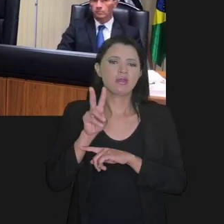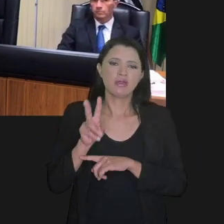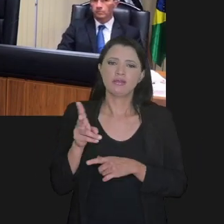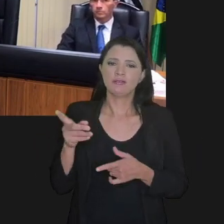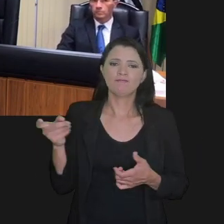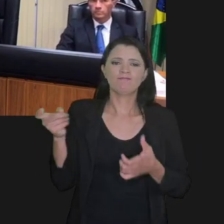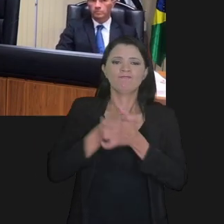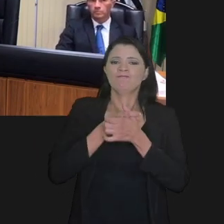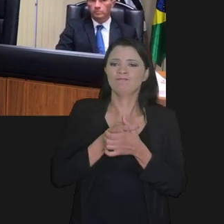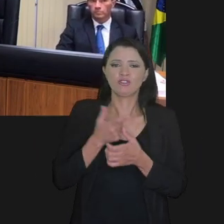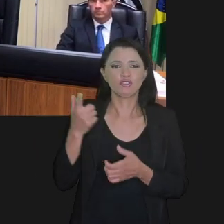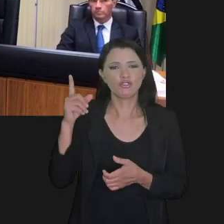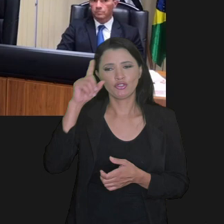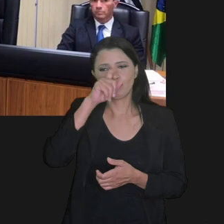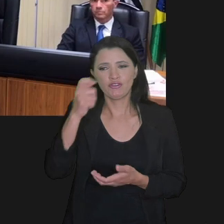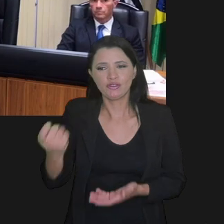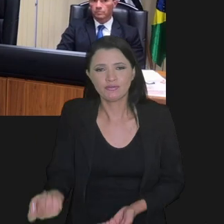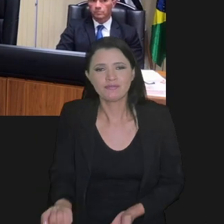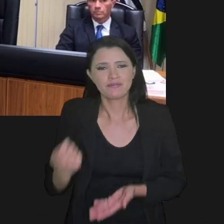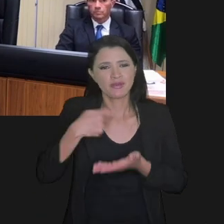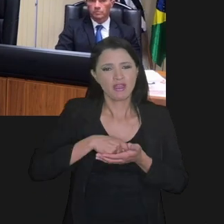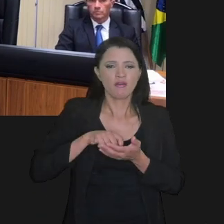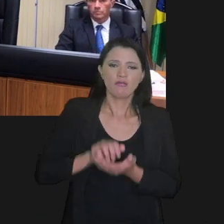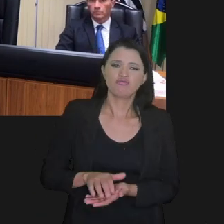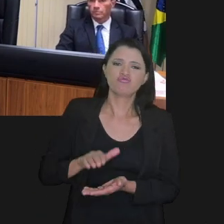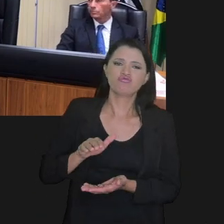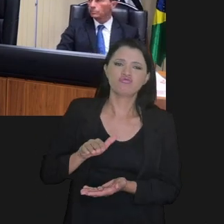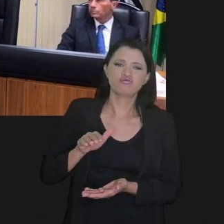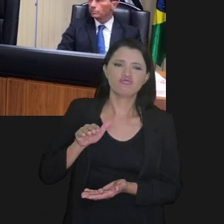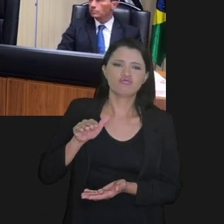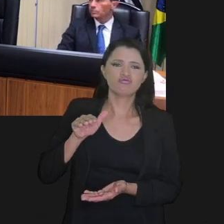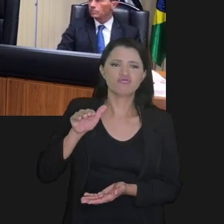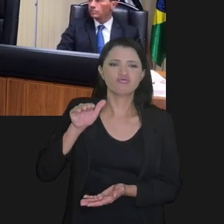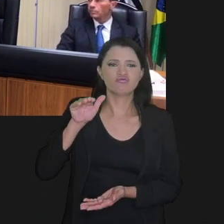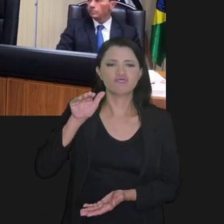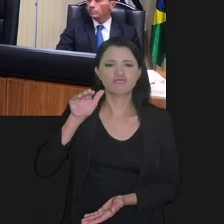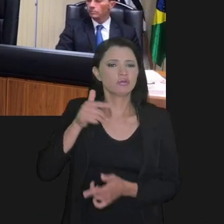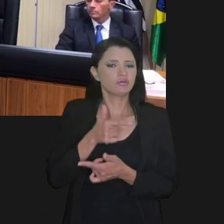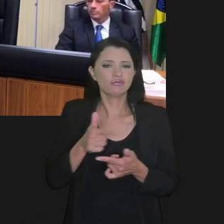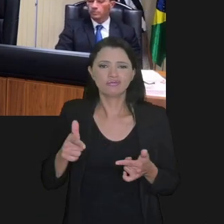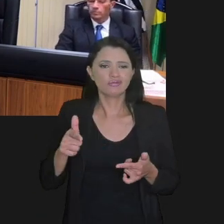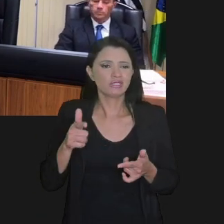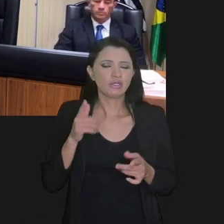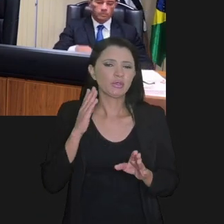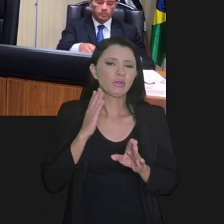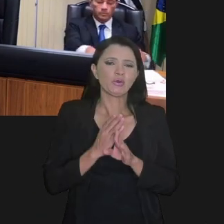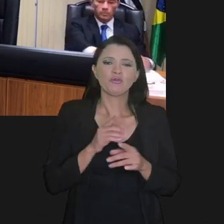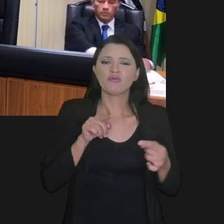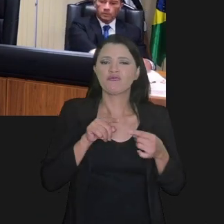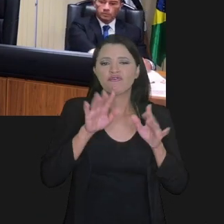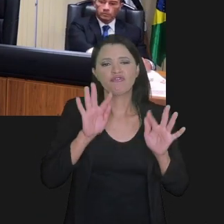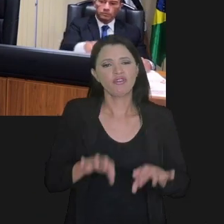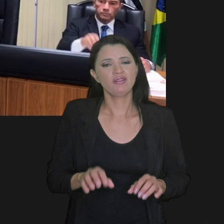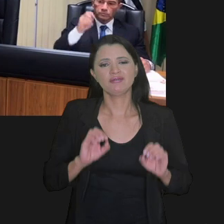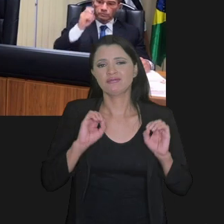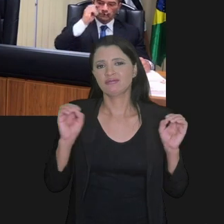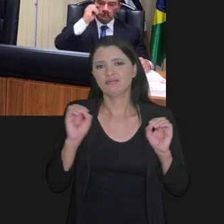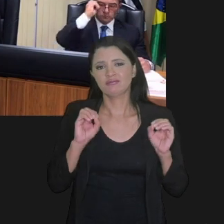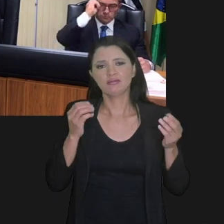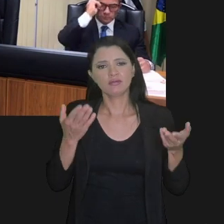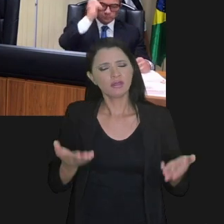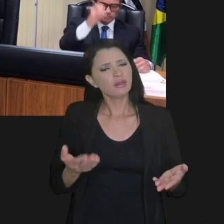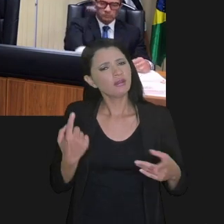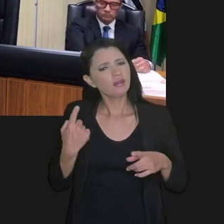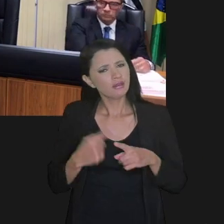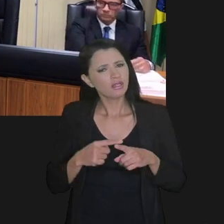e esses créditos irrecuperáveis e de difícil recuperação se acumulavam sem um fim feliz para